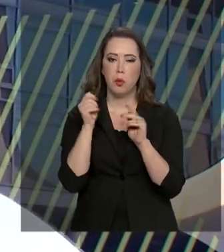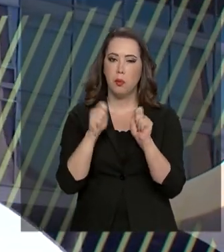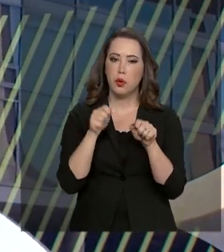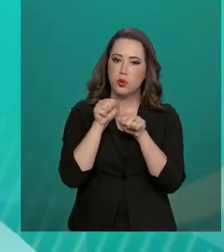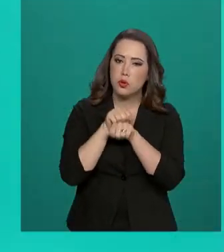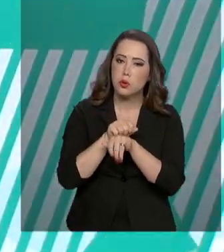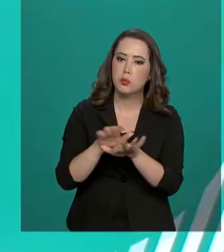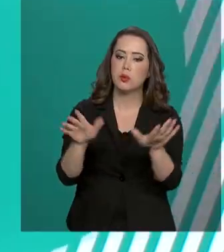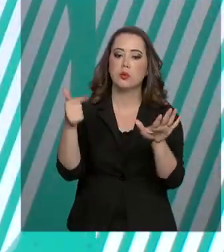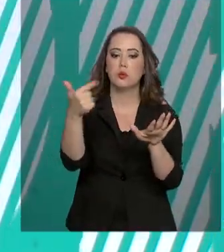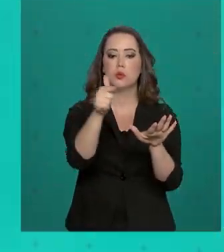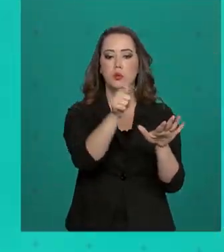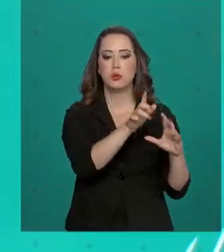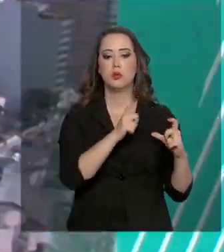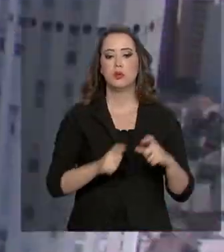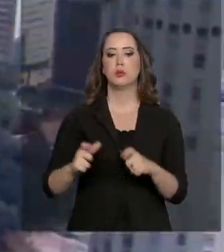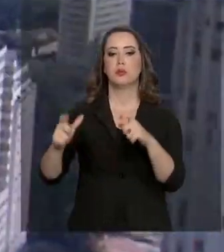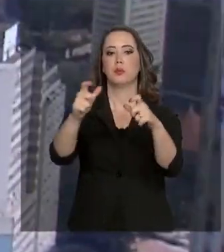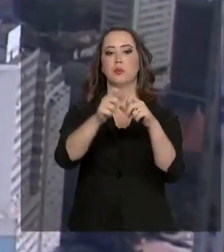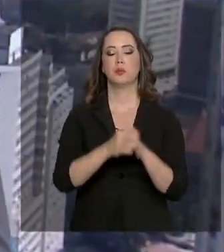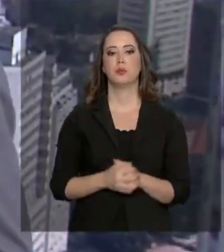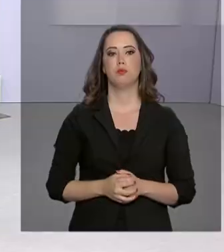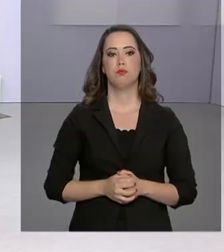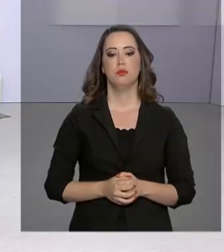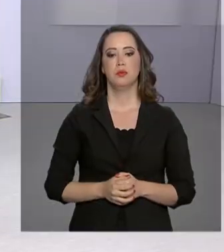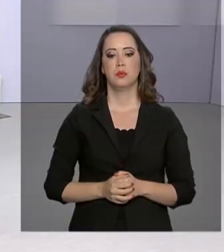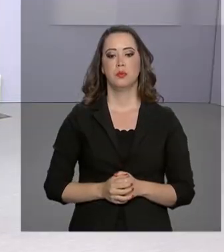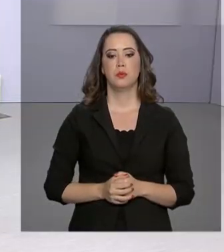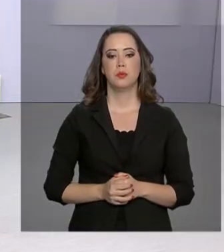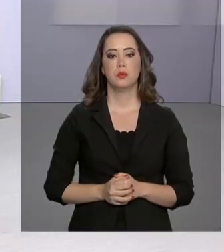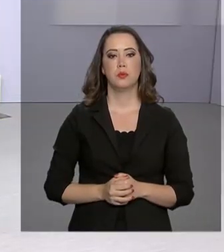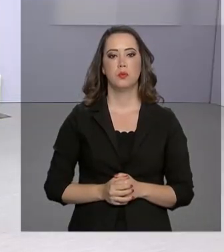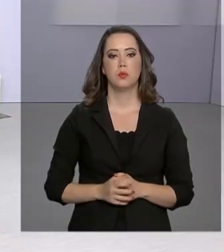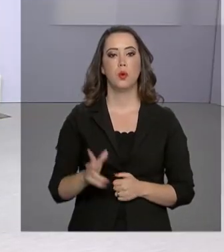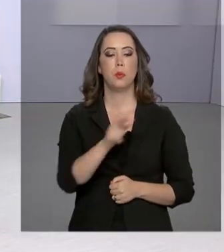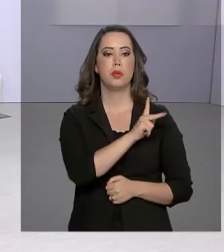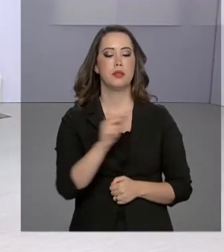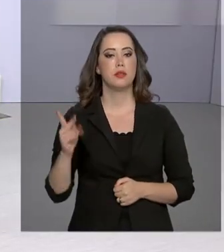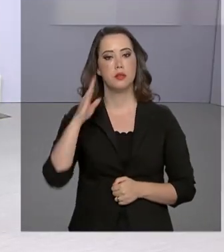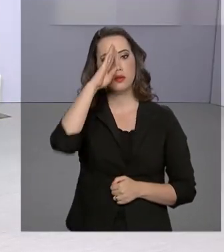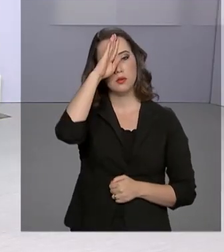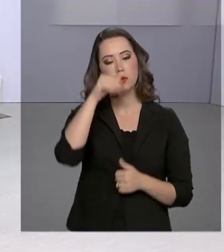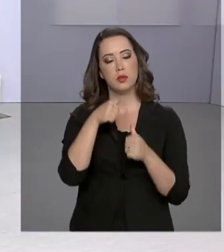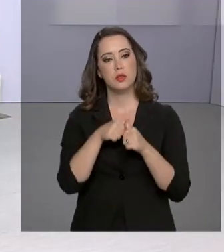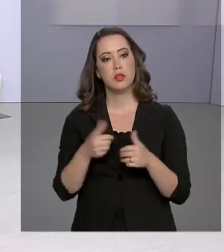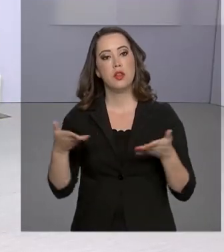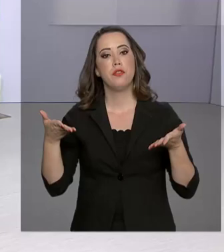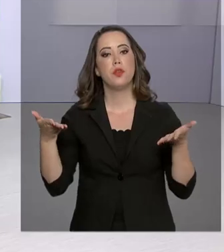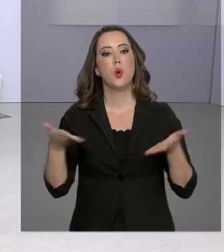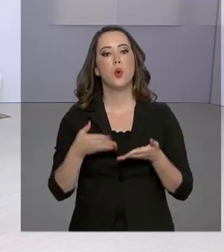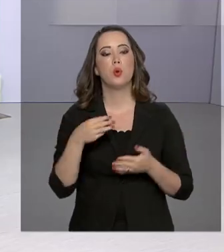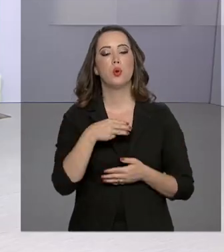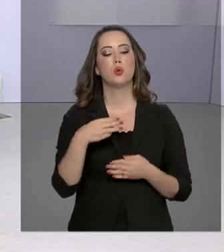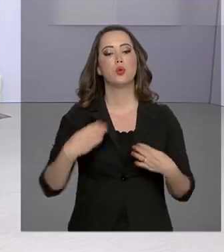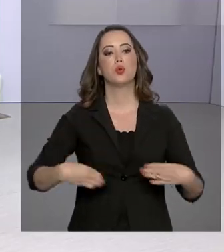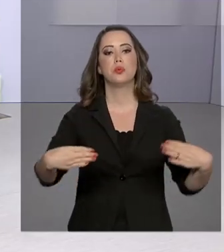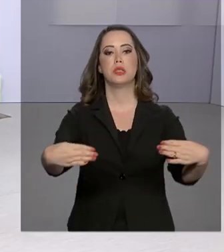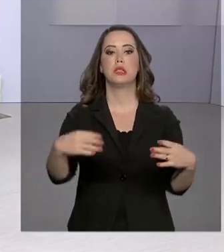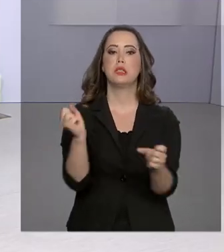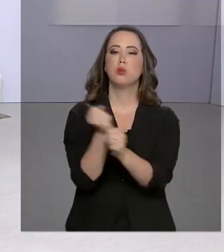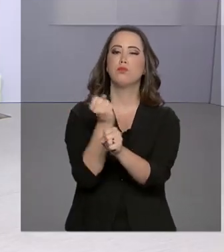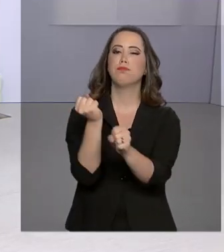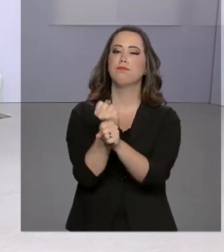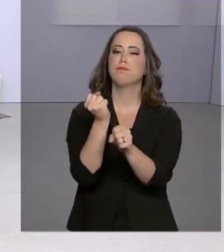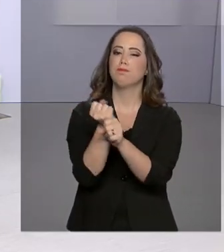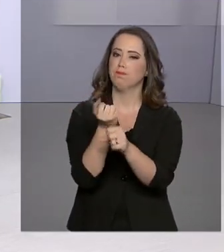pode ser expandido para outras regiões. O presidente Jair Bolsonaro esteve hoje no Ministério da Infraestrutura,